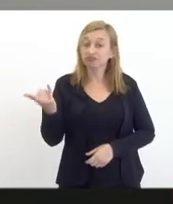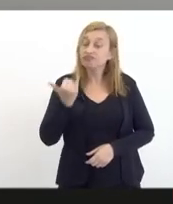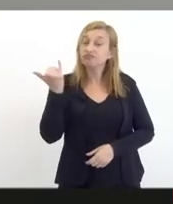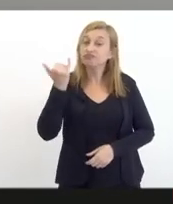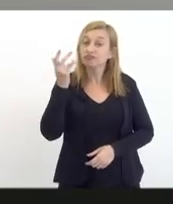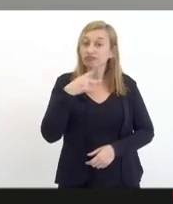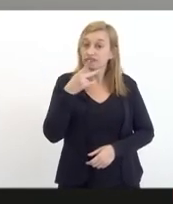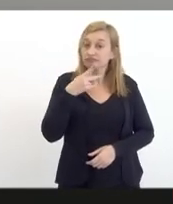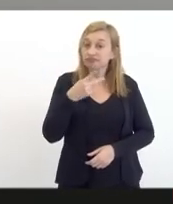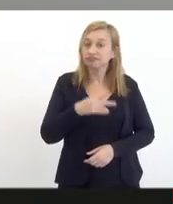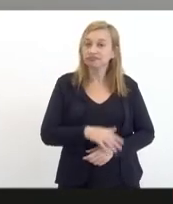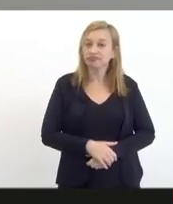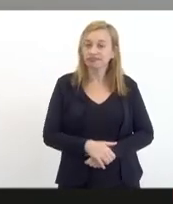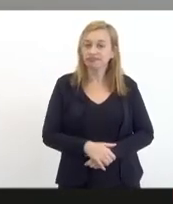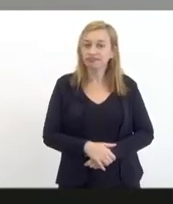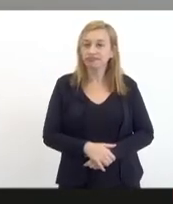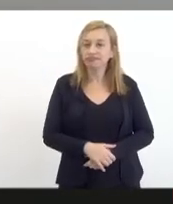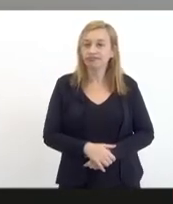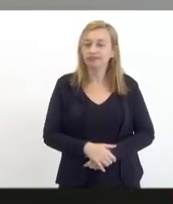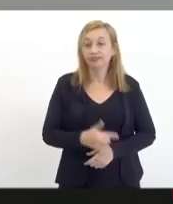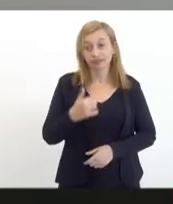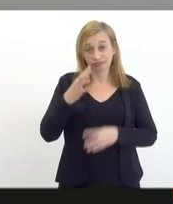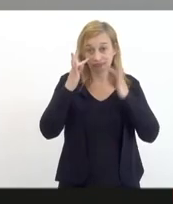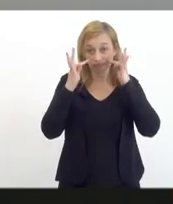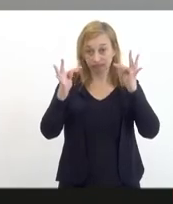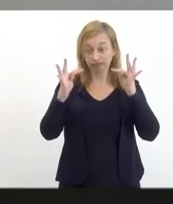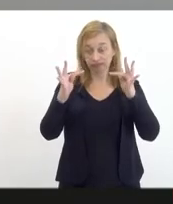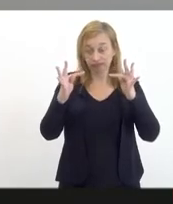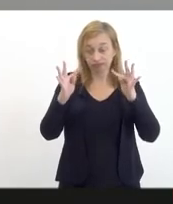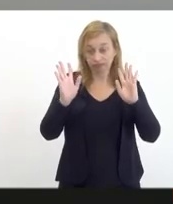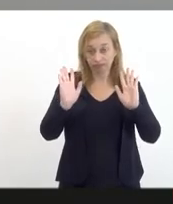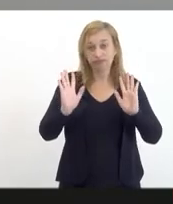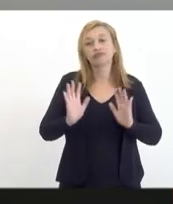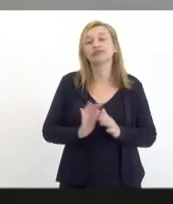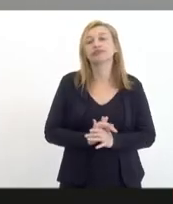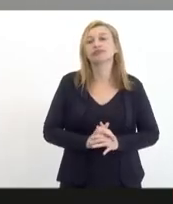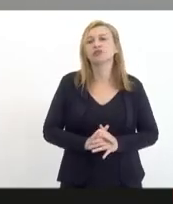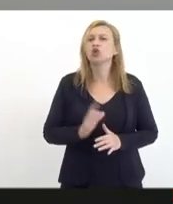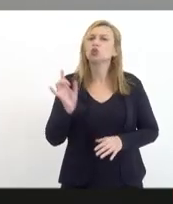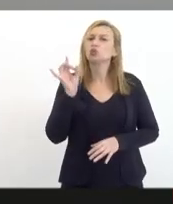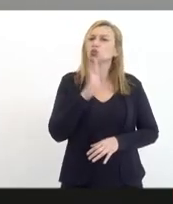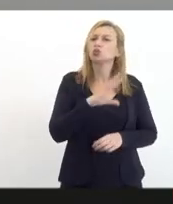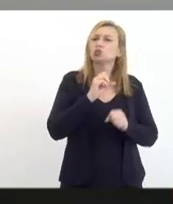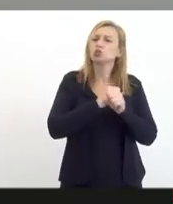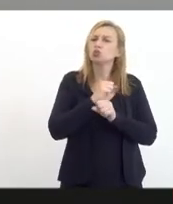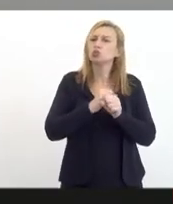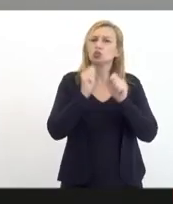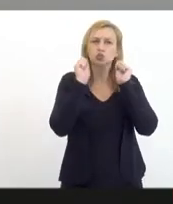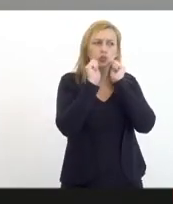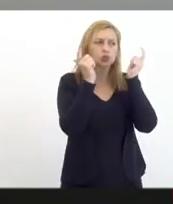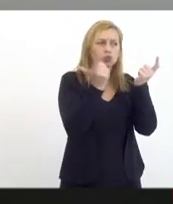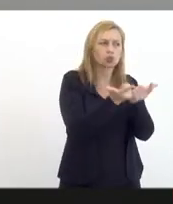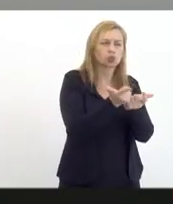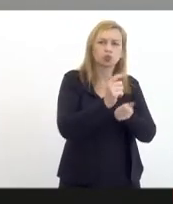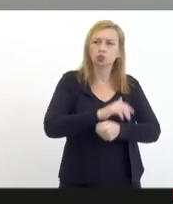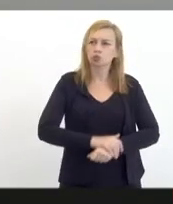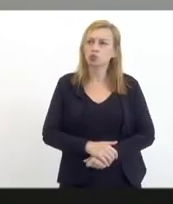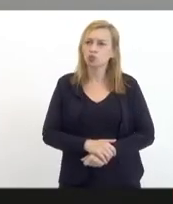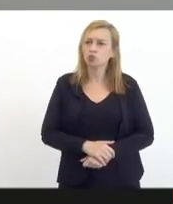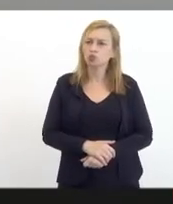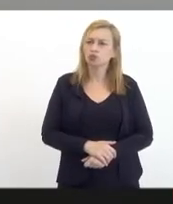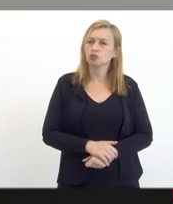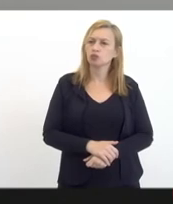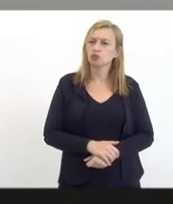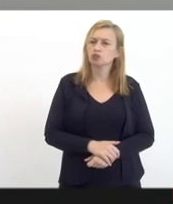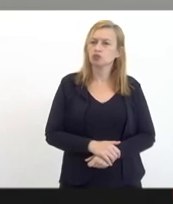dizer é que eu sou testemunha viva disso nos últimos anos a Assembleia Legislativa vem cumprindo